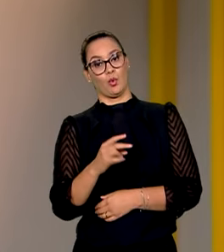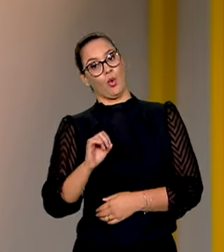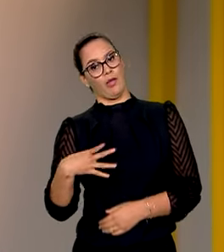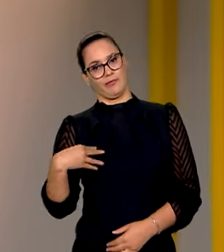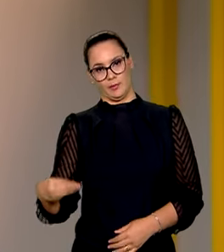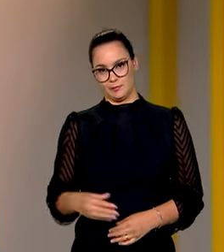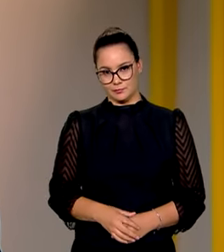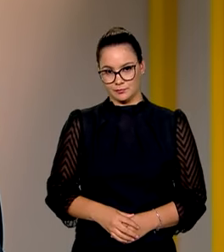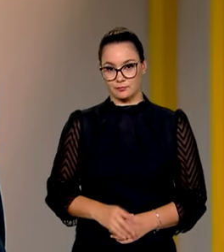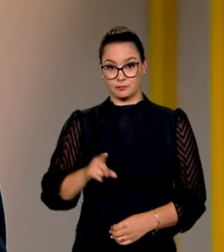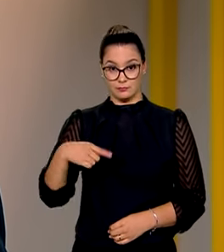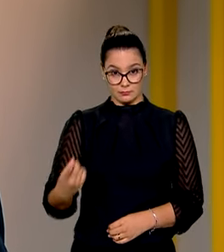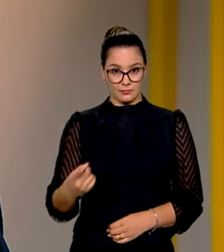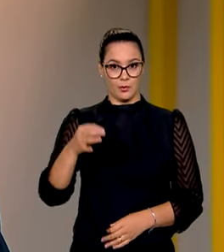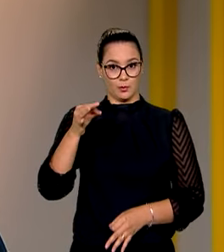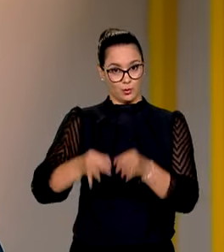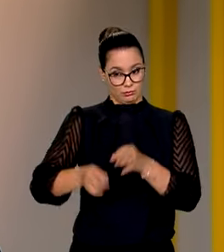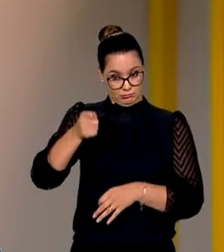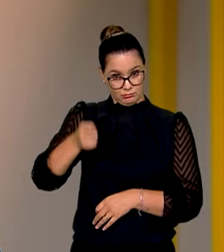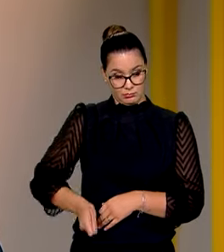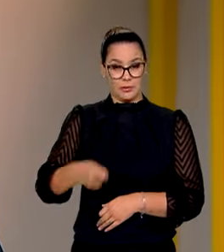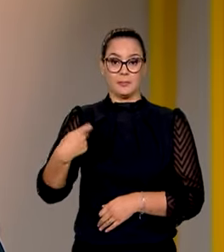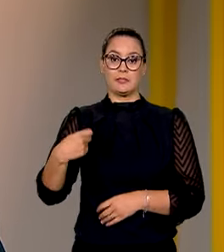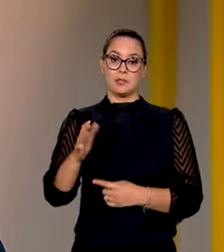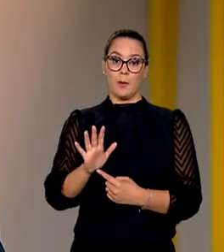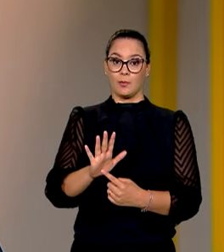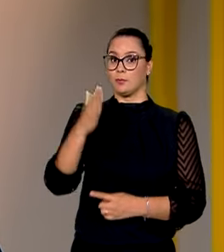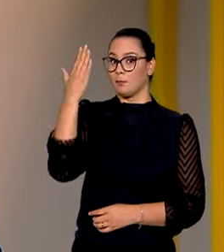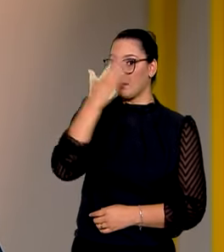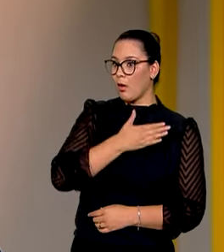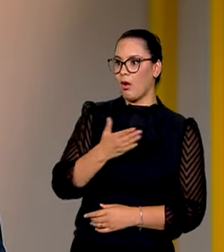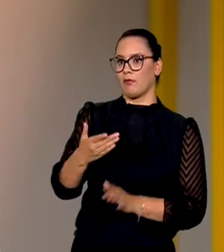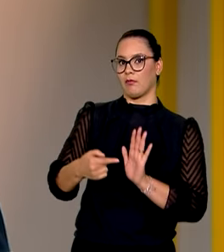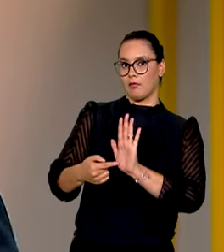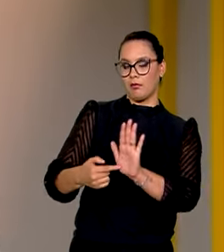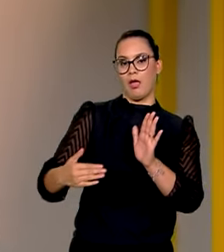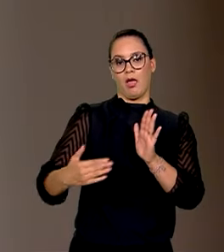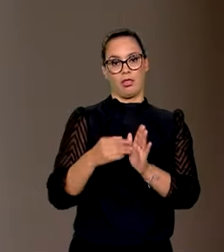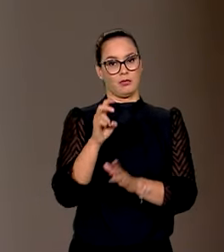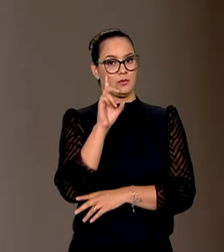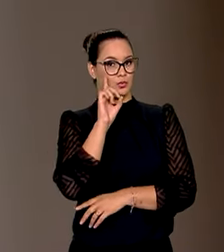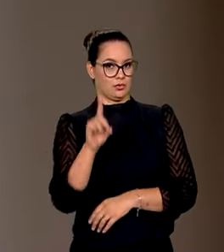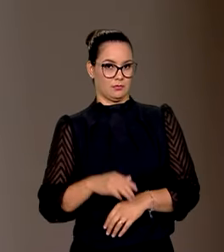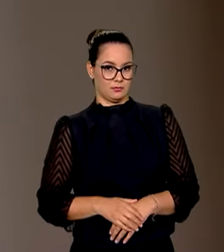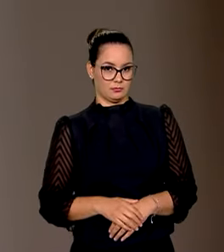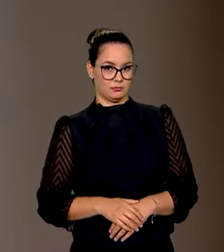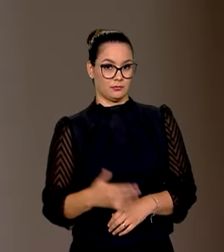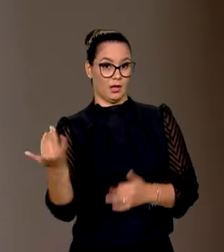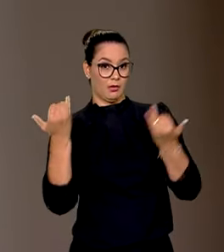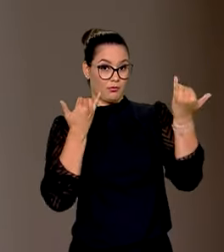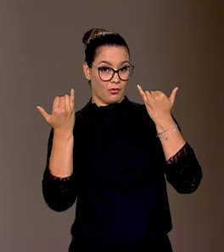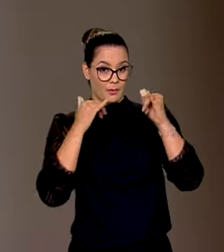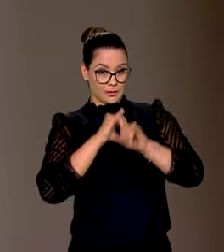filhos. E após a consulta do juiz, é preciso apresentar provas da ameaça em até cinco dias. Os últimos dados